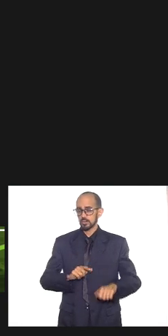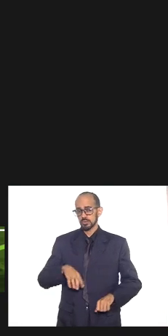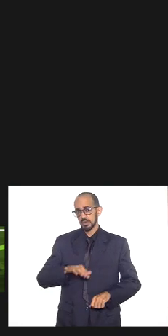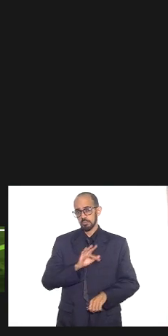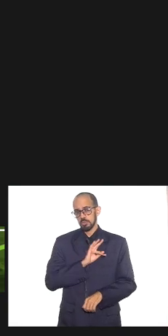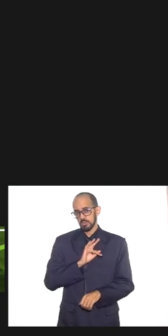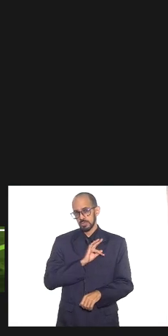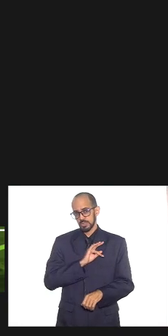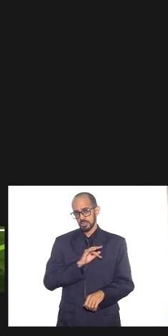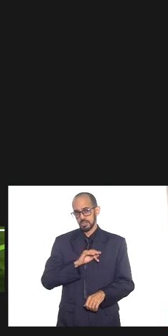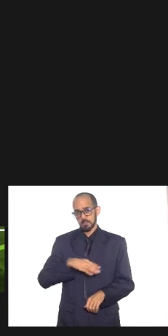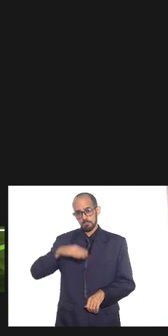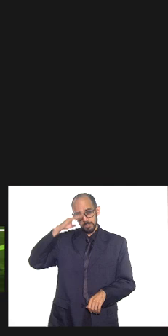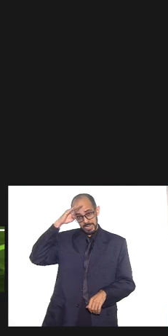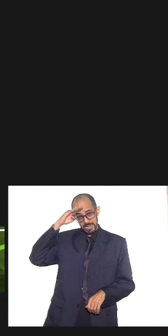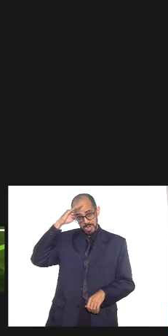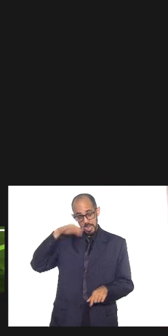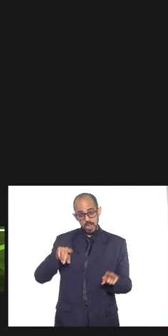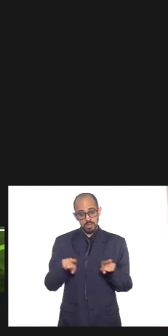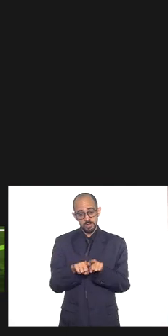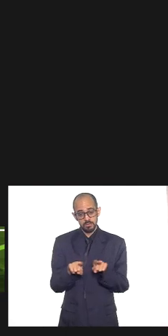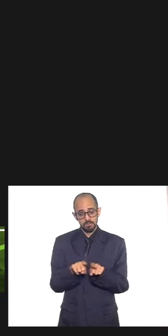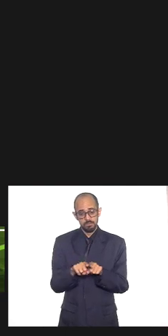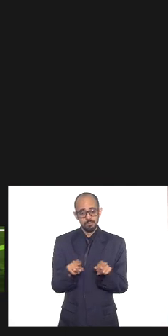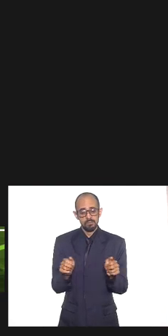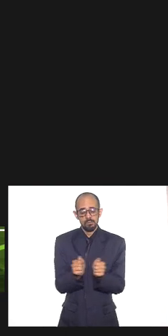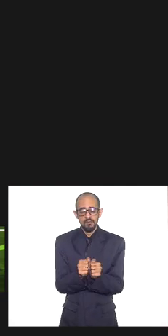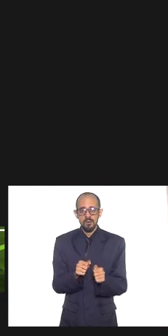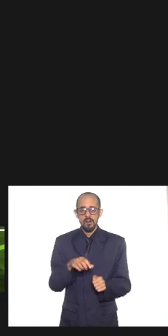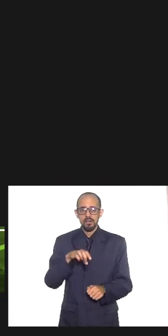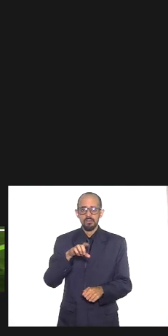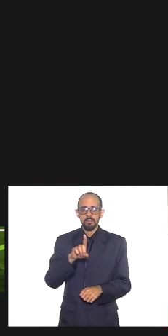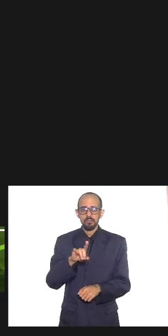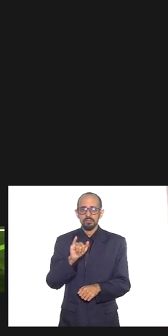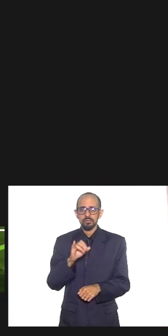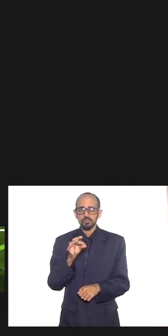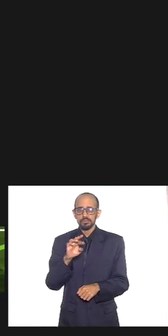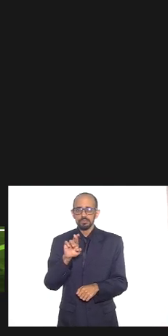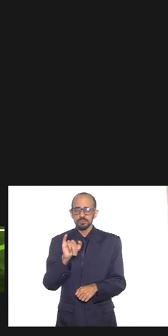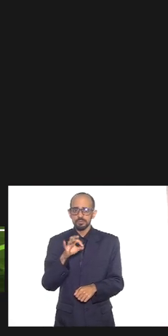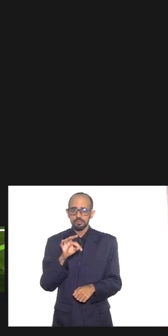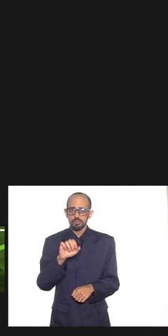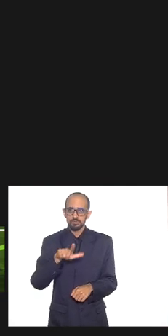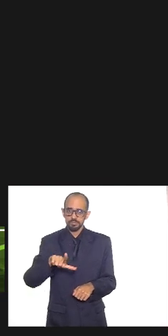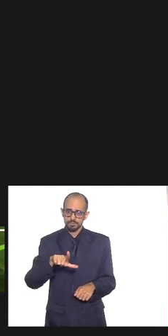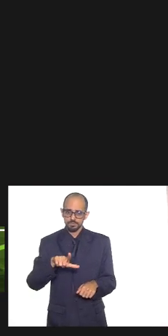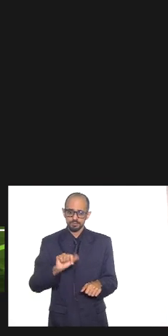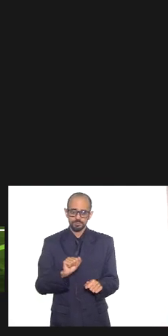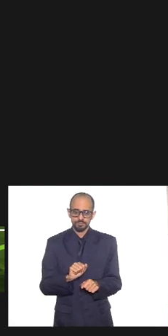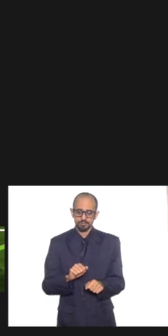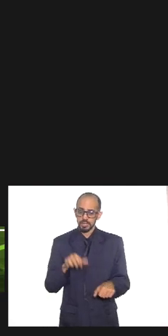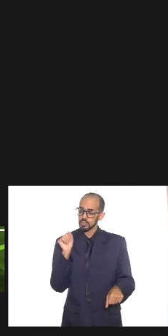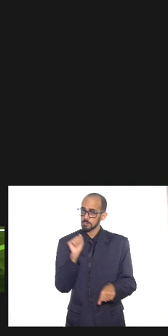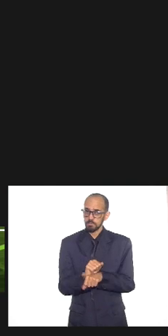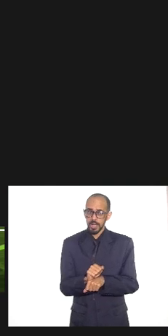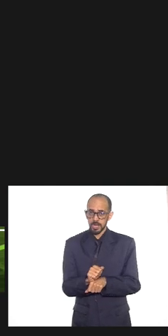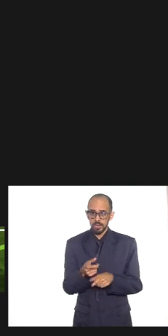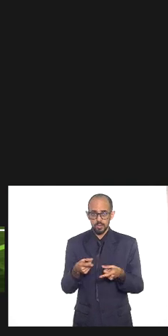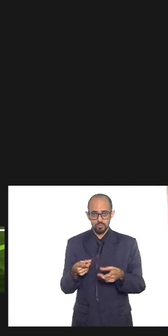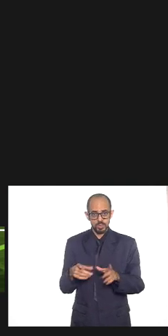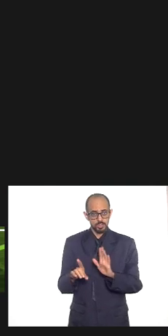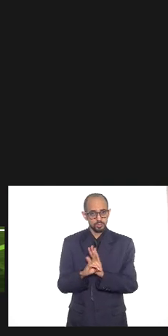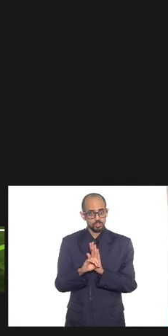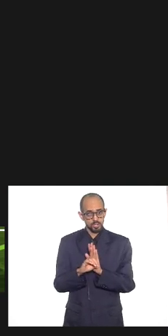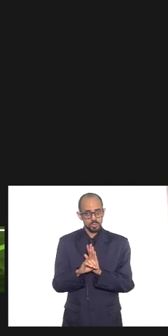público operações nossas conjunta com distrital da área depois operação da DECOD e estrangulamento ao tráfico também porque o